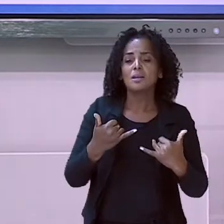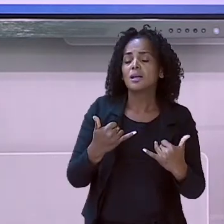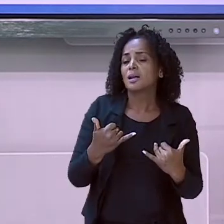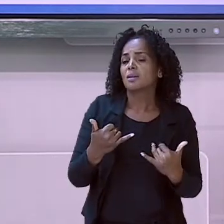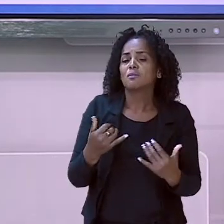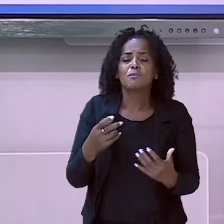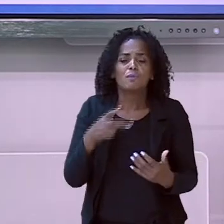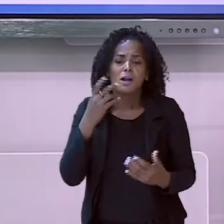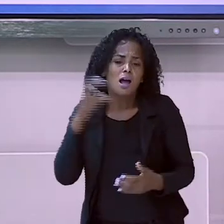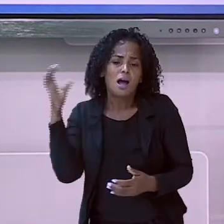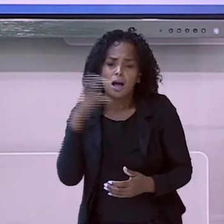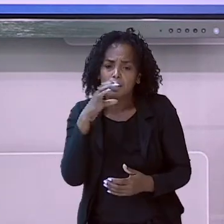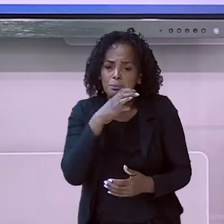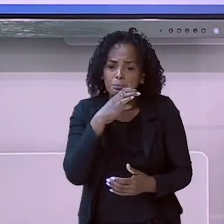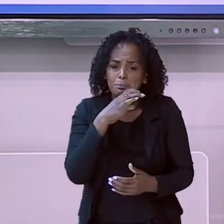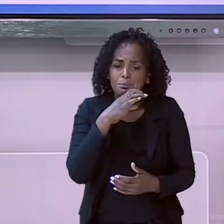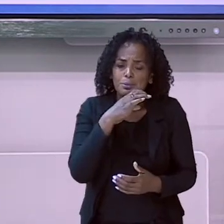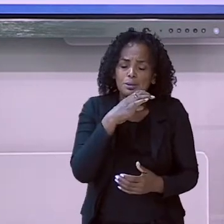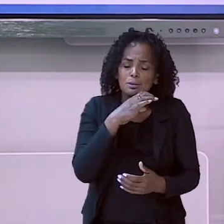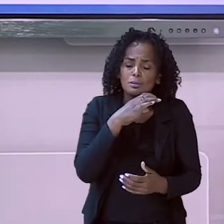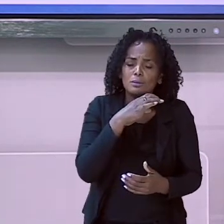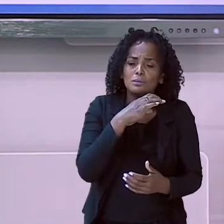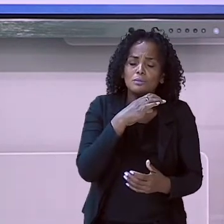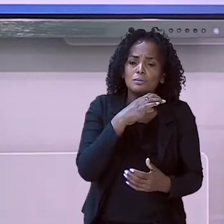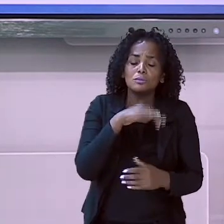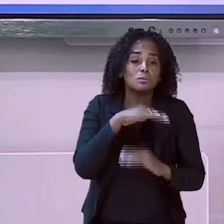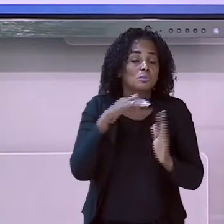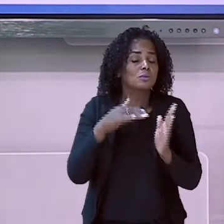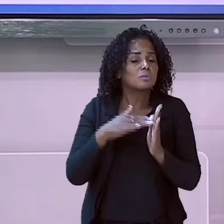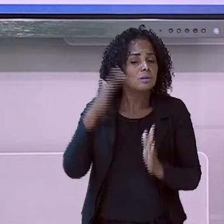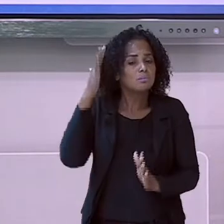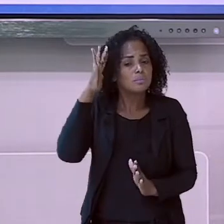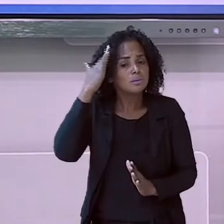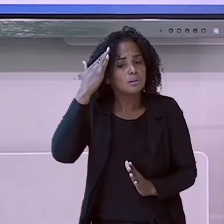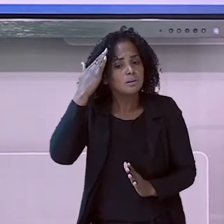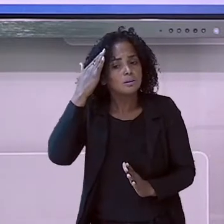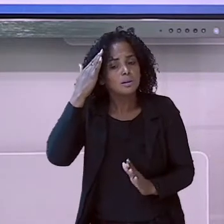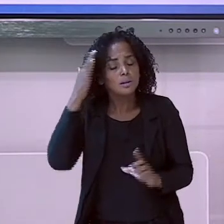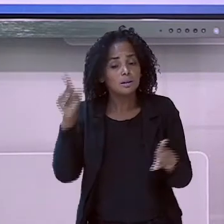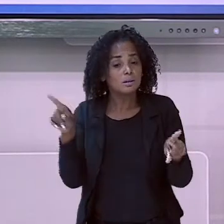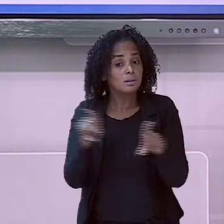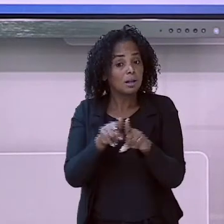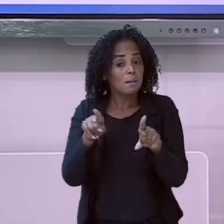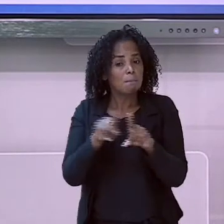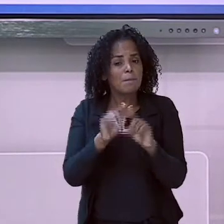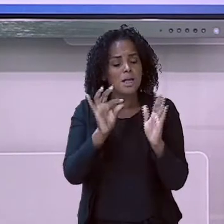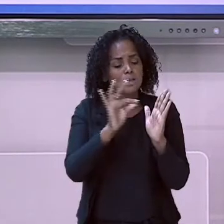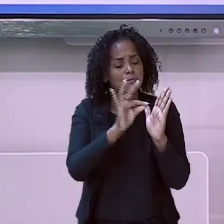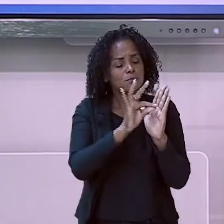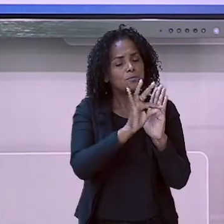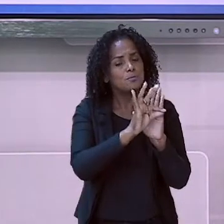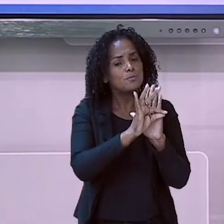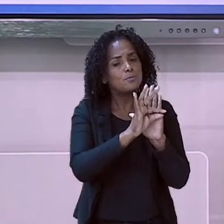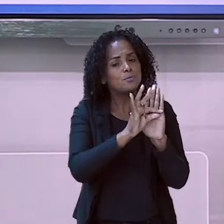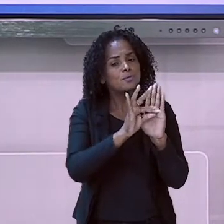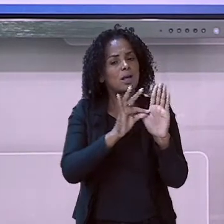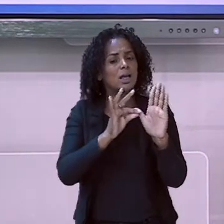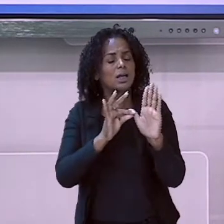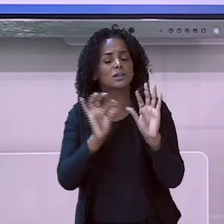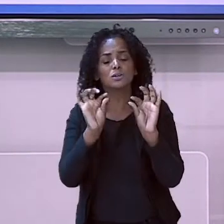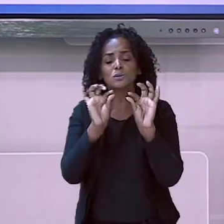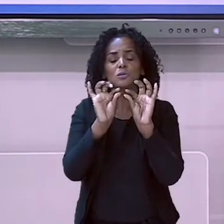maneira rápida e clara. Alguns versos e algumas frases. E essas